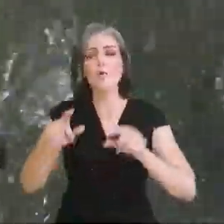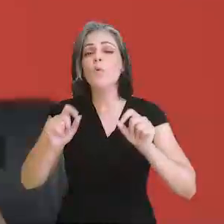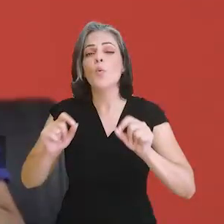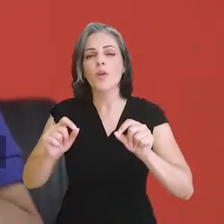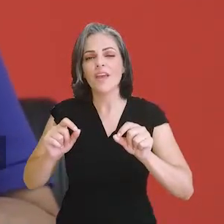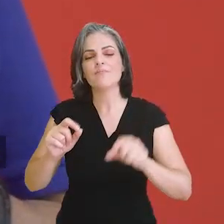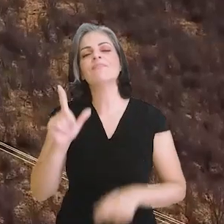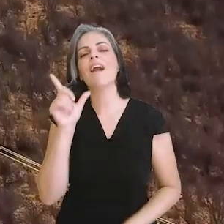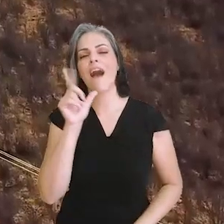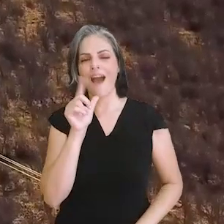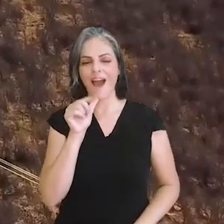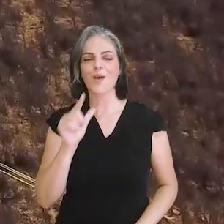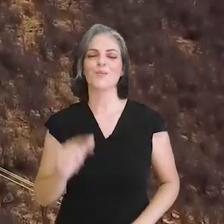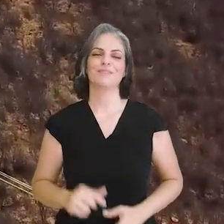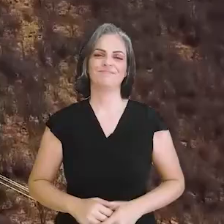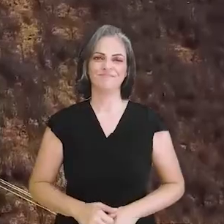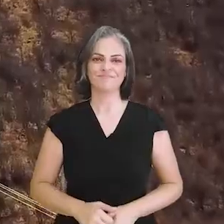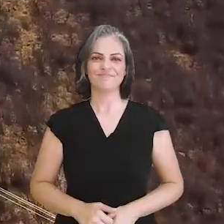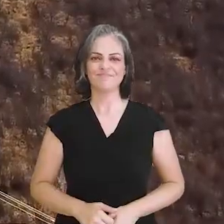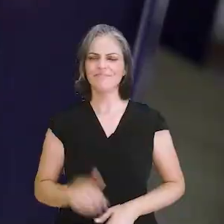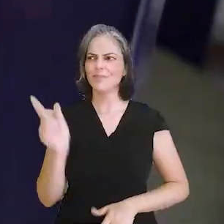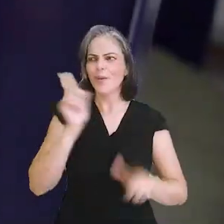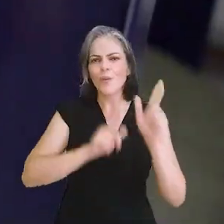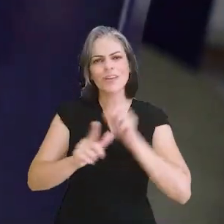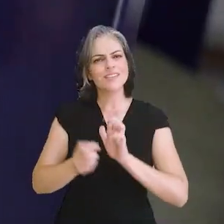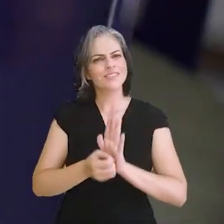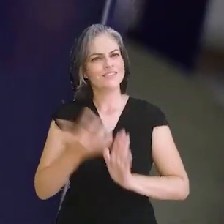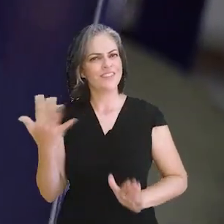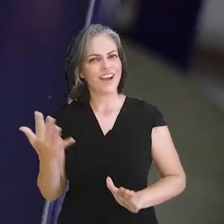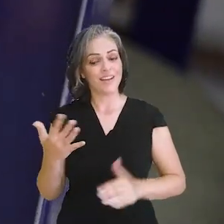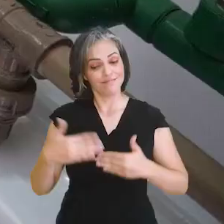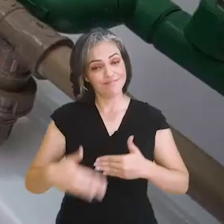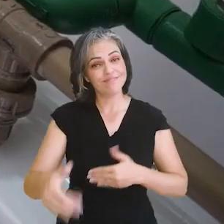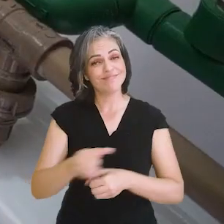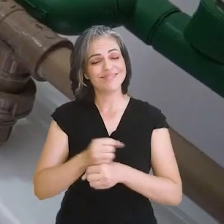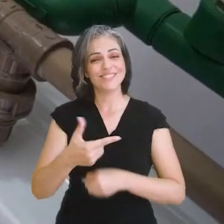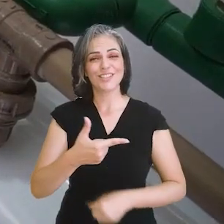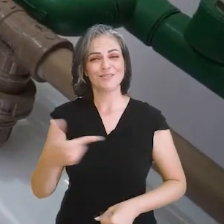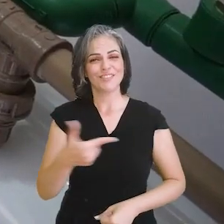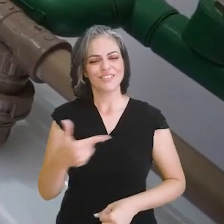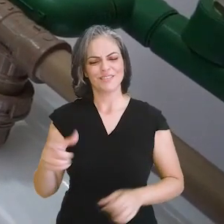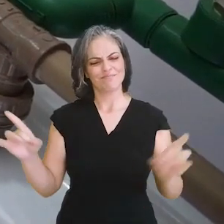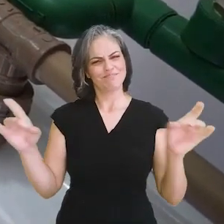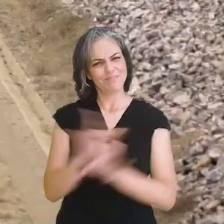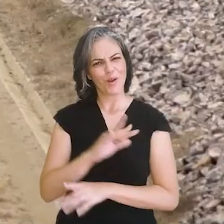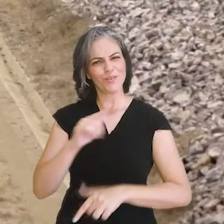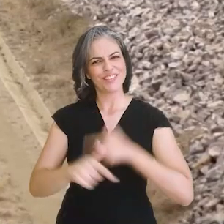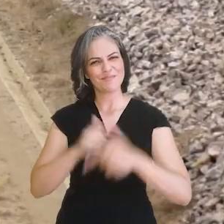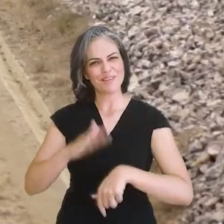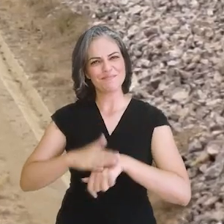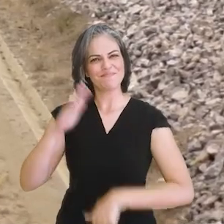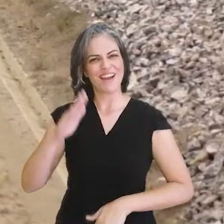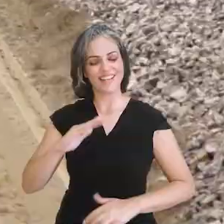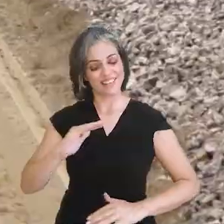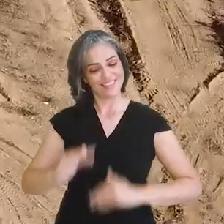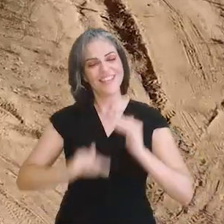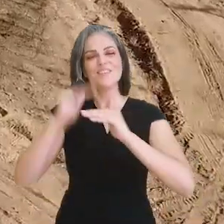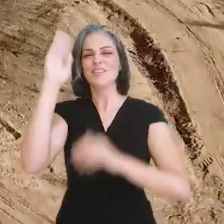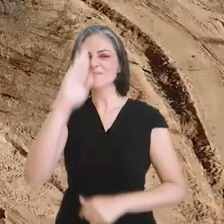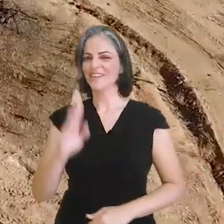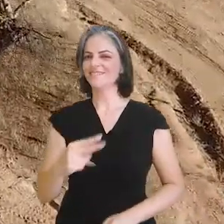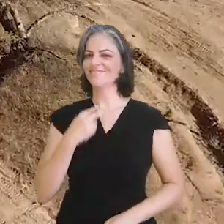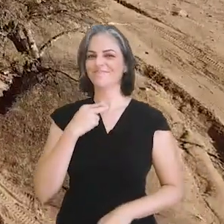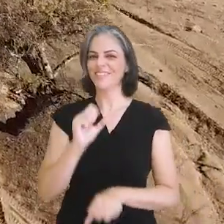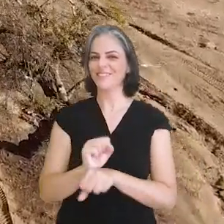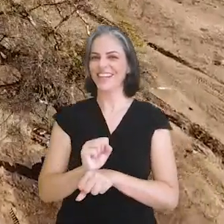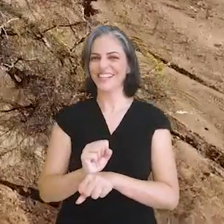é a água. Foram muitas conquistas. Em 2022, estamos prontos para fazer mais. O desenvolvimento do país